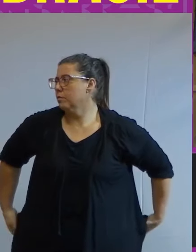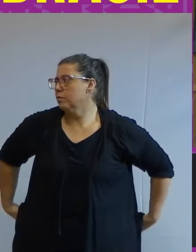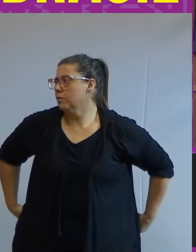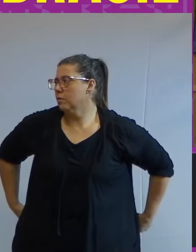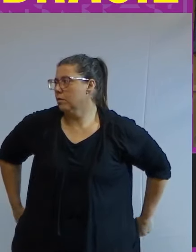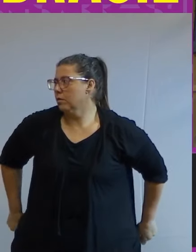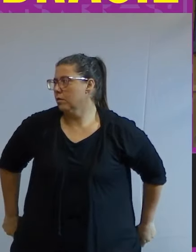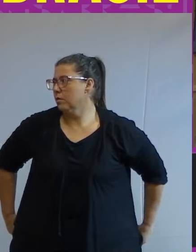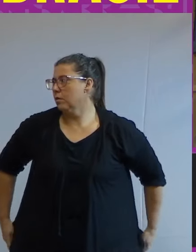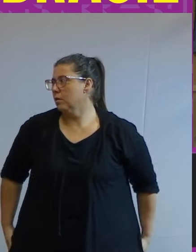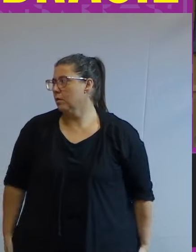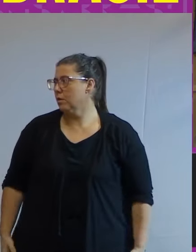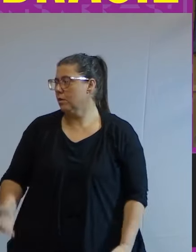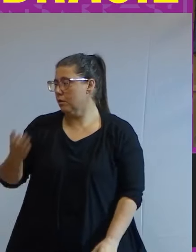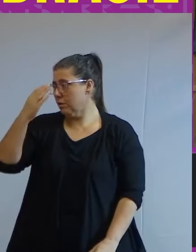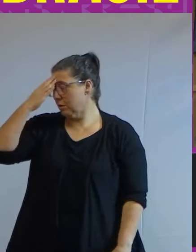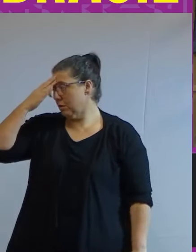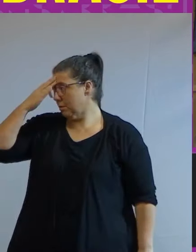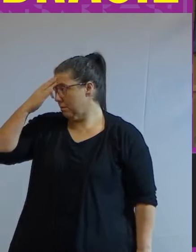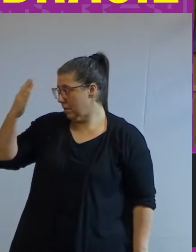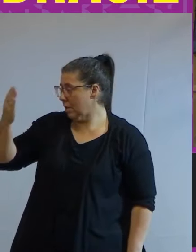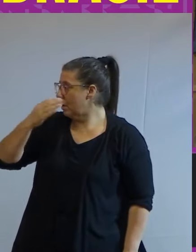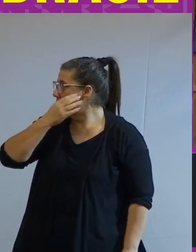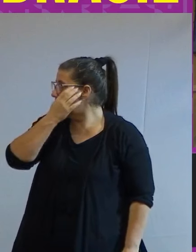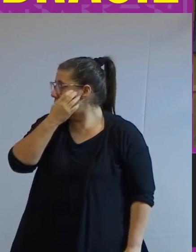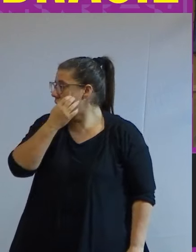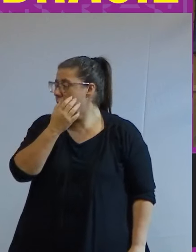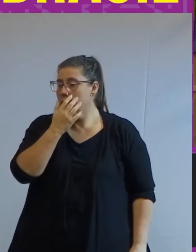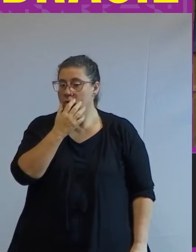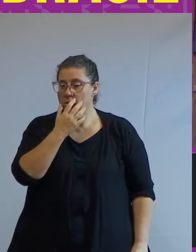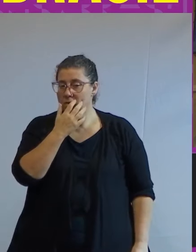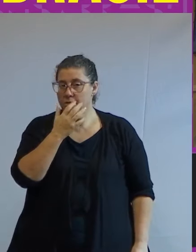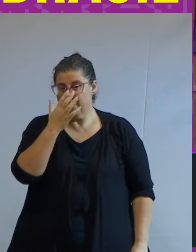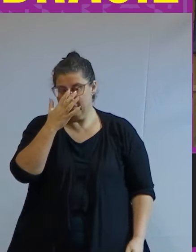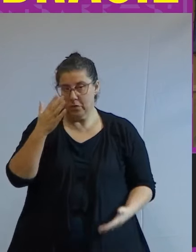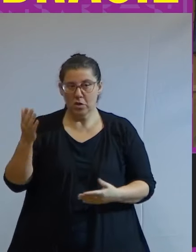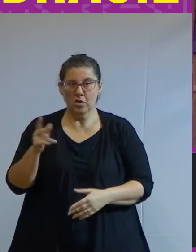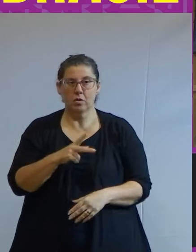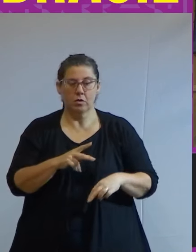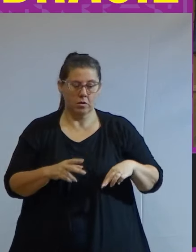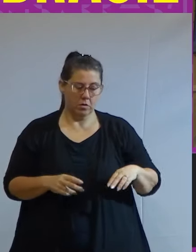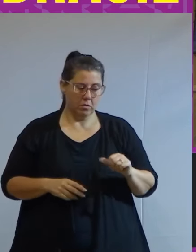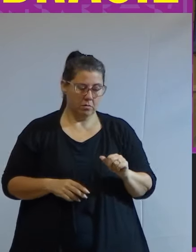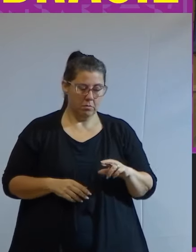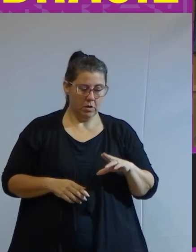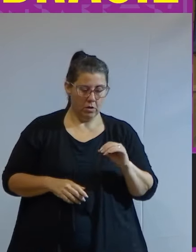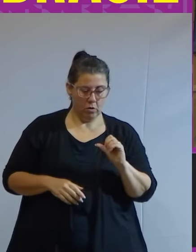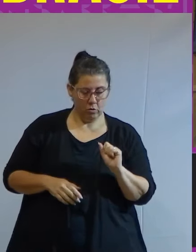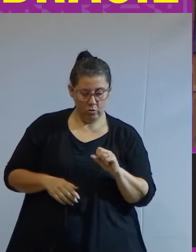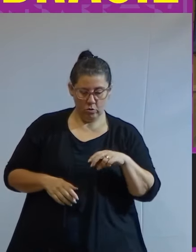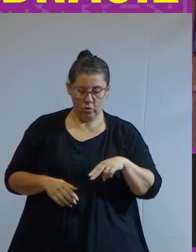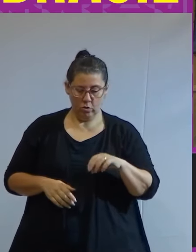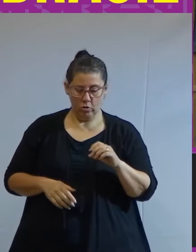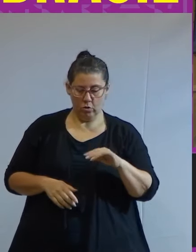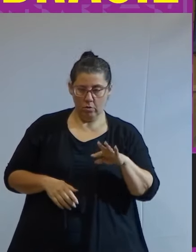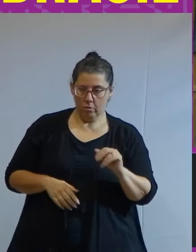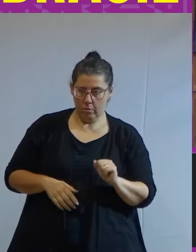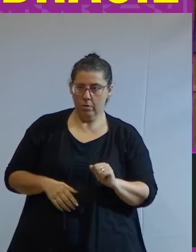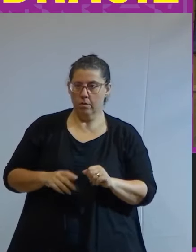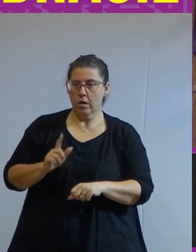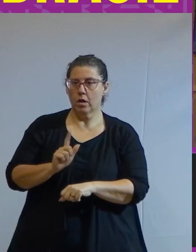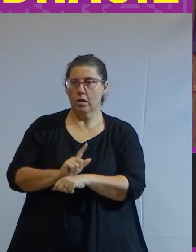Muito obrigado pela palestra eu passo diretamente então a palavra ao professor Marcos Nobre que é graduado em ciências